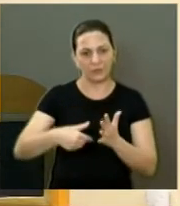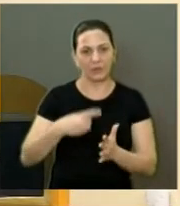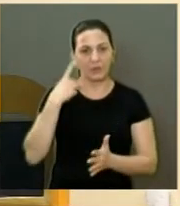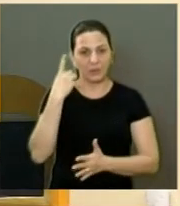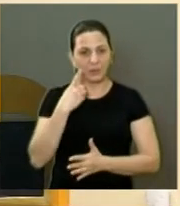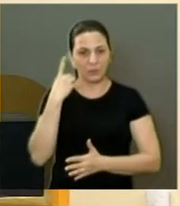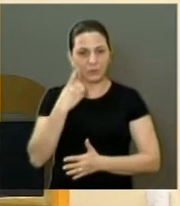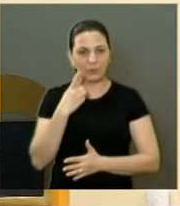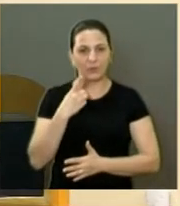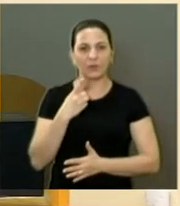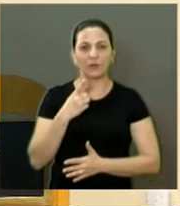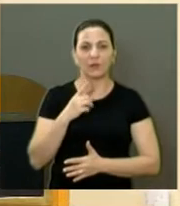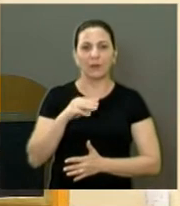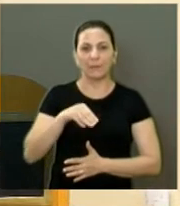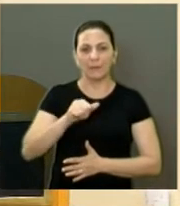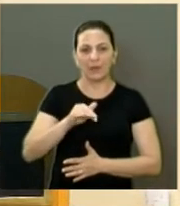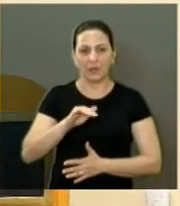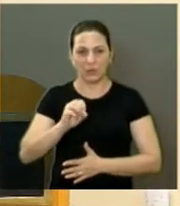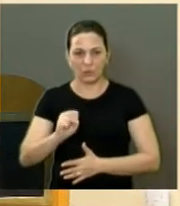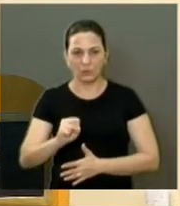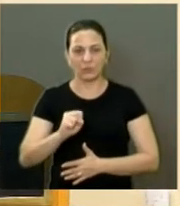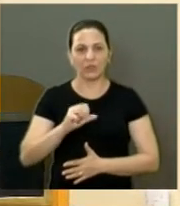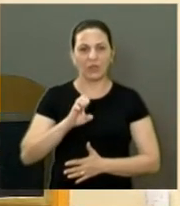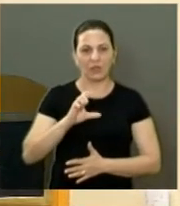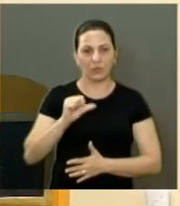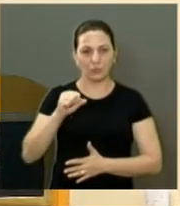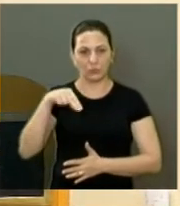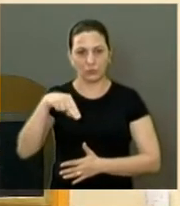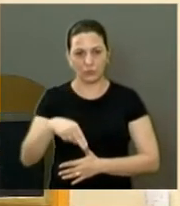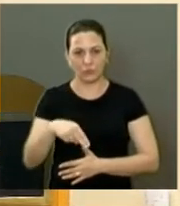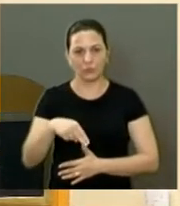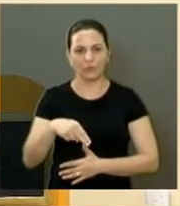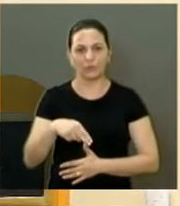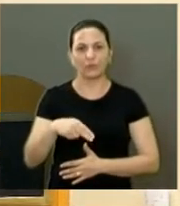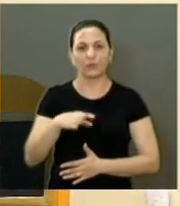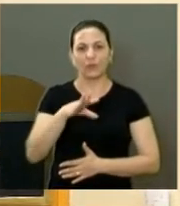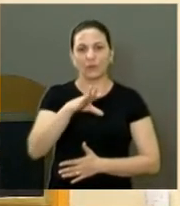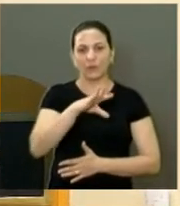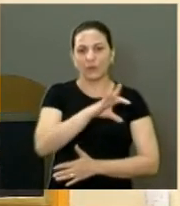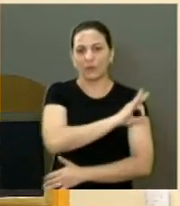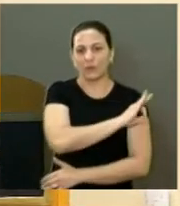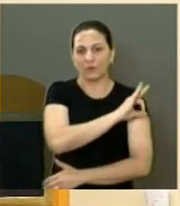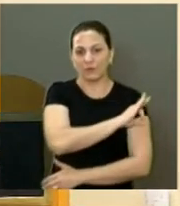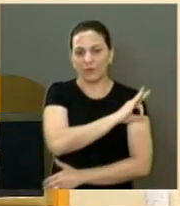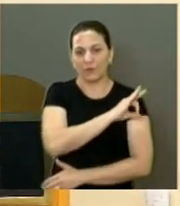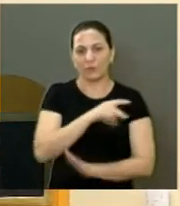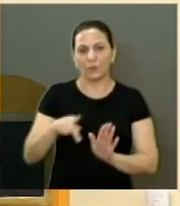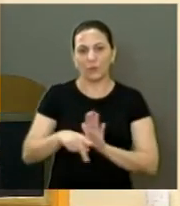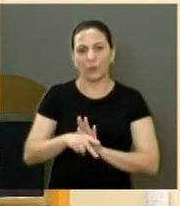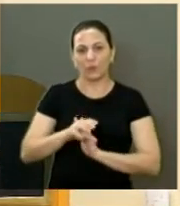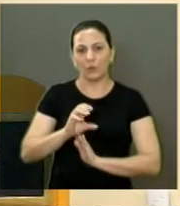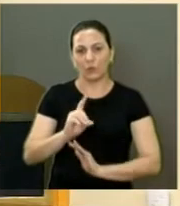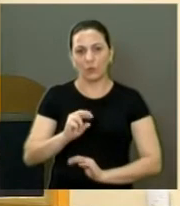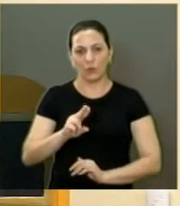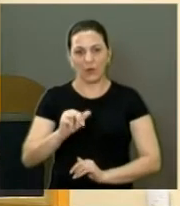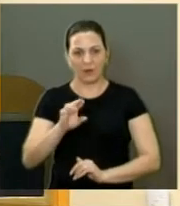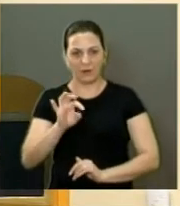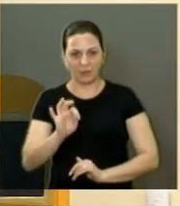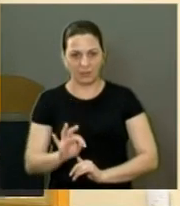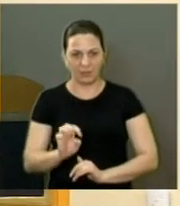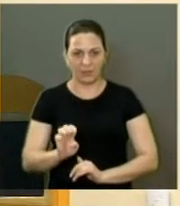estadual, Marco Vignoli, Elcio Gasparini, e também o prefeito Duarte Nogueira. Então, eu